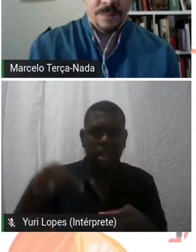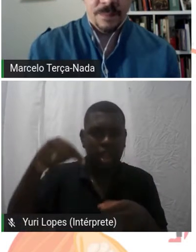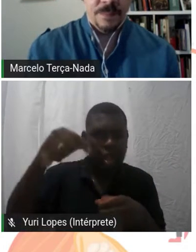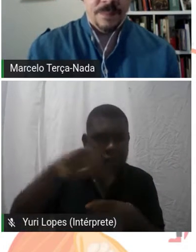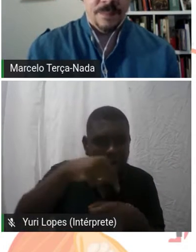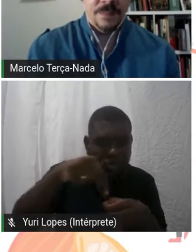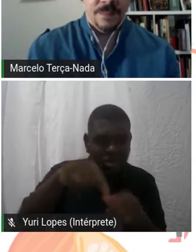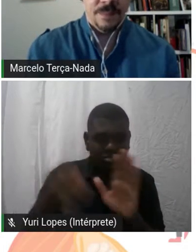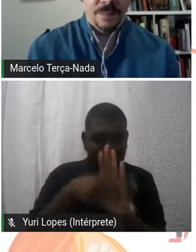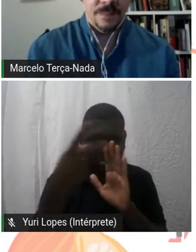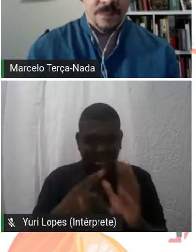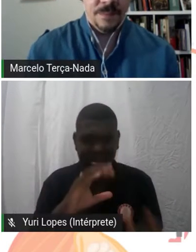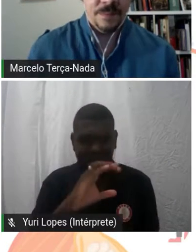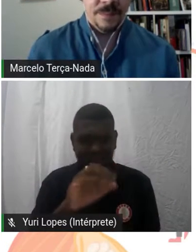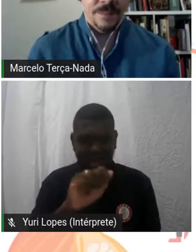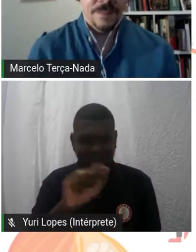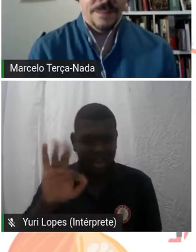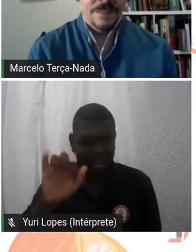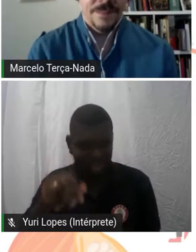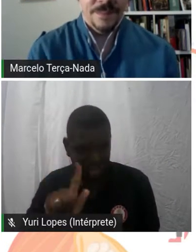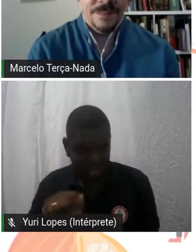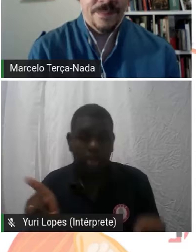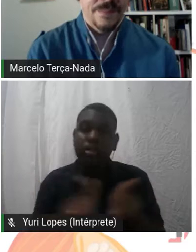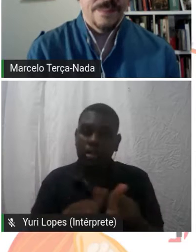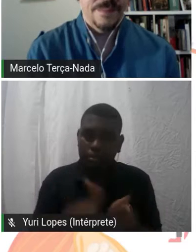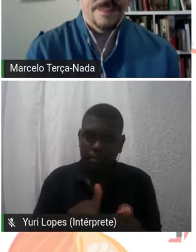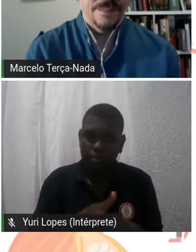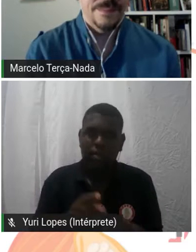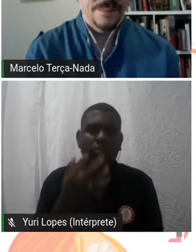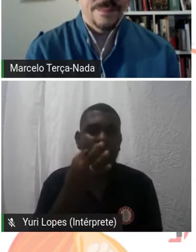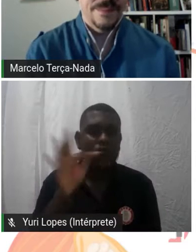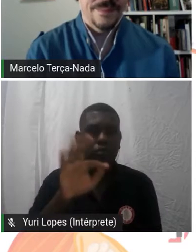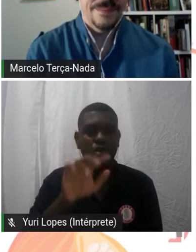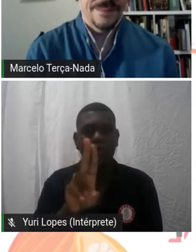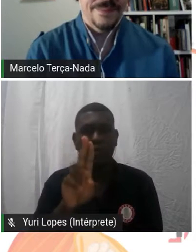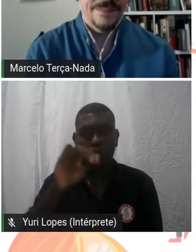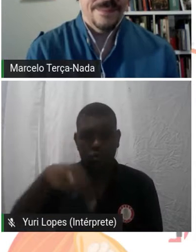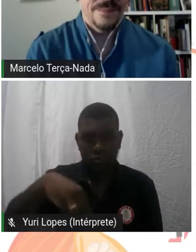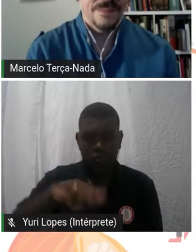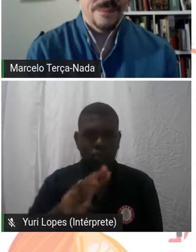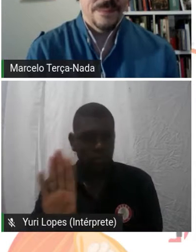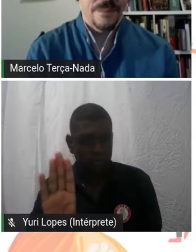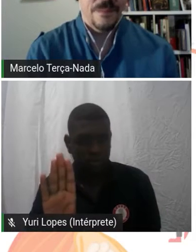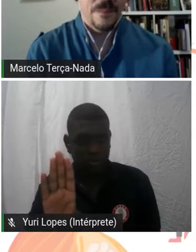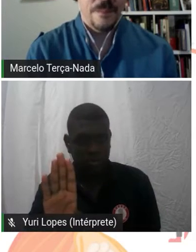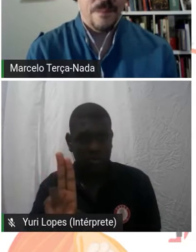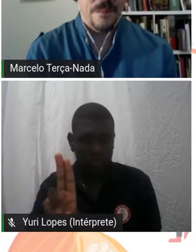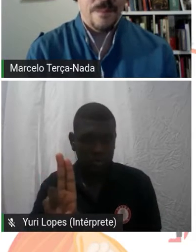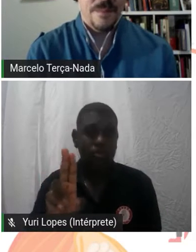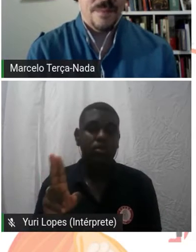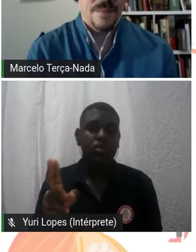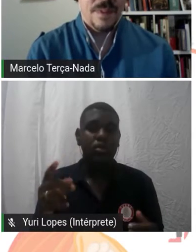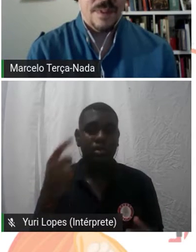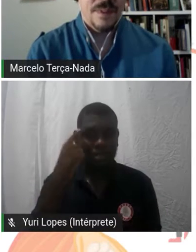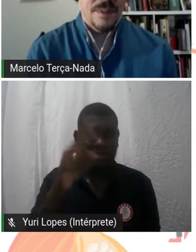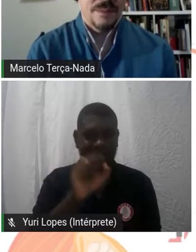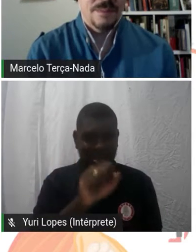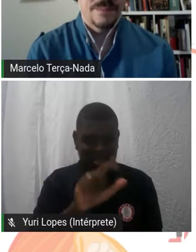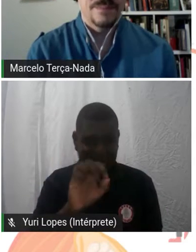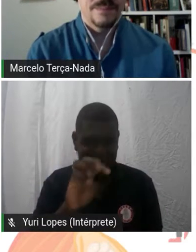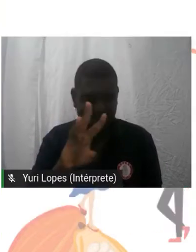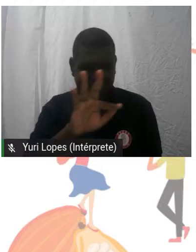Food tem no seio da Coppercook bastante história.